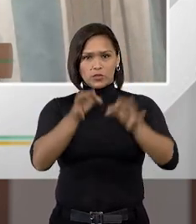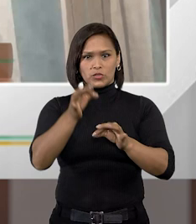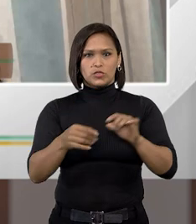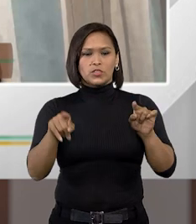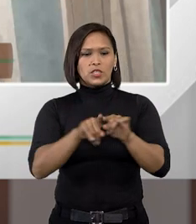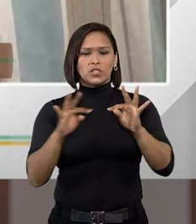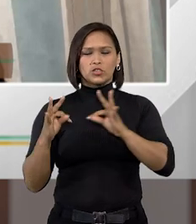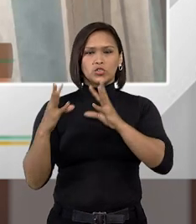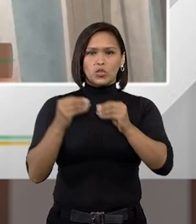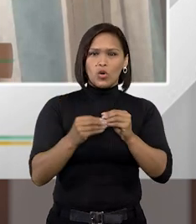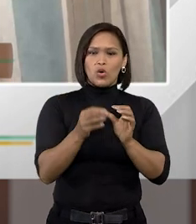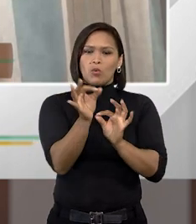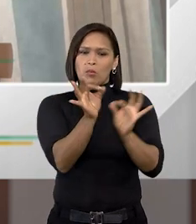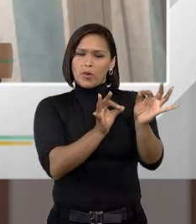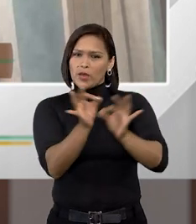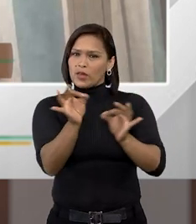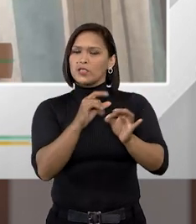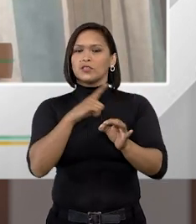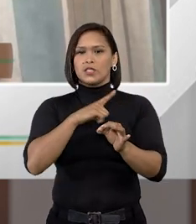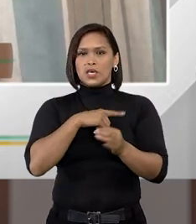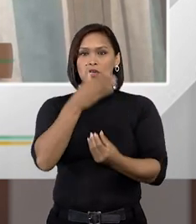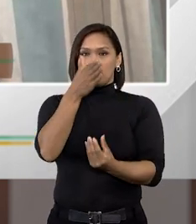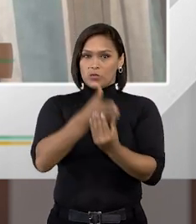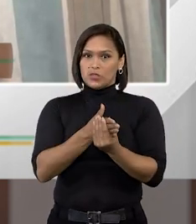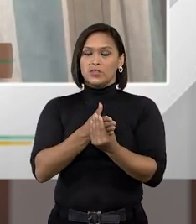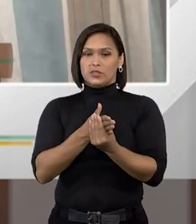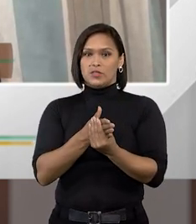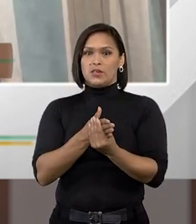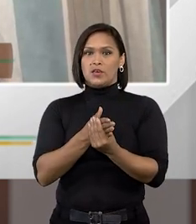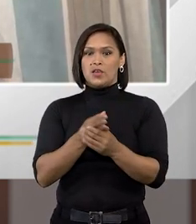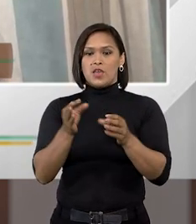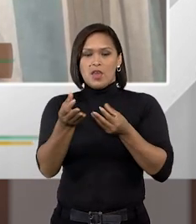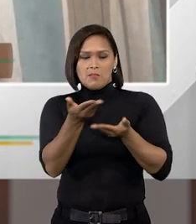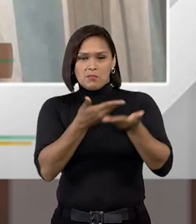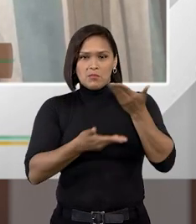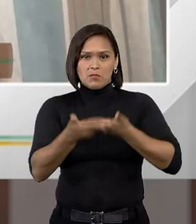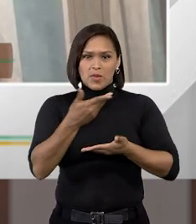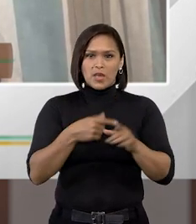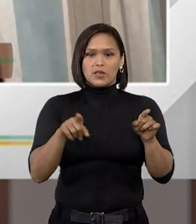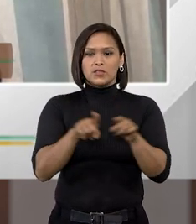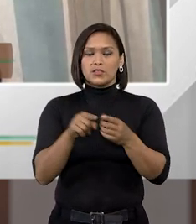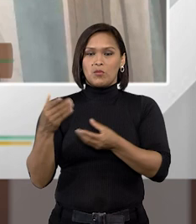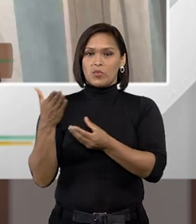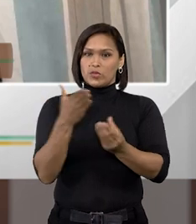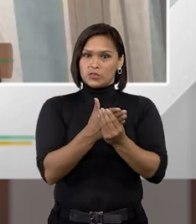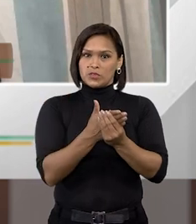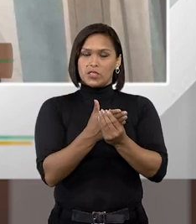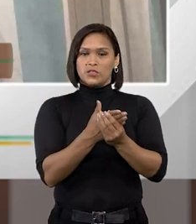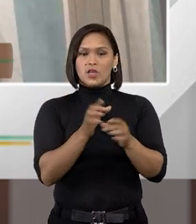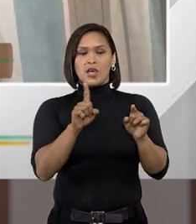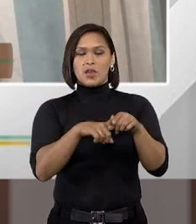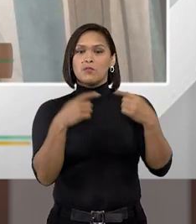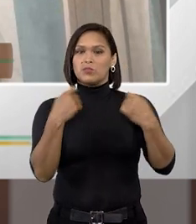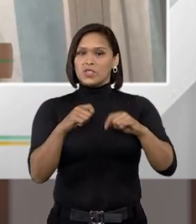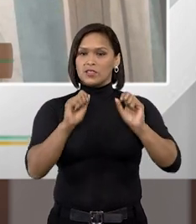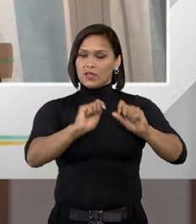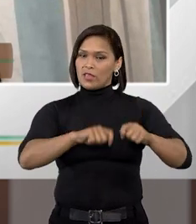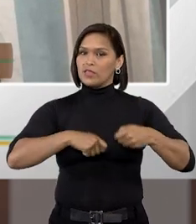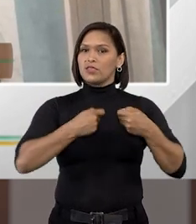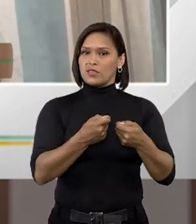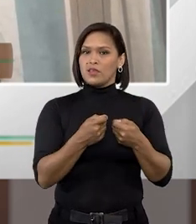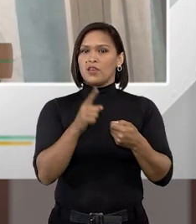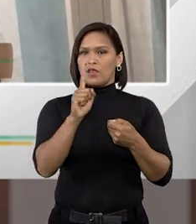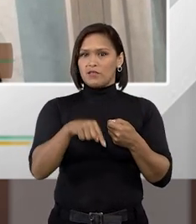todo momento, com os meios e mecanismos processuais, e até mesmo meios inerentes ao processo, é necessário defender